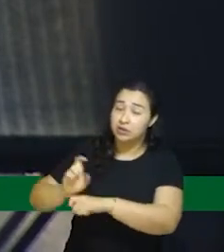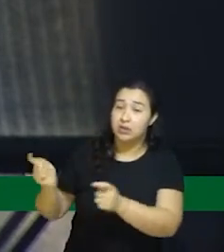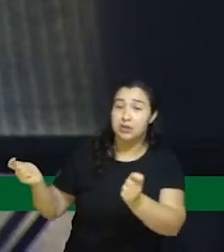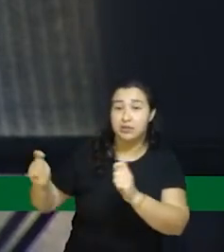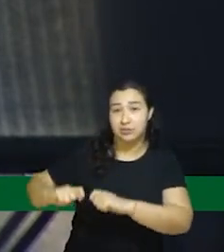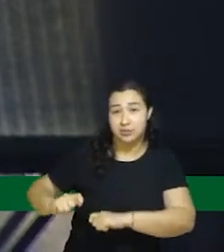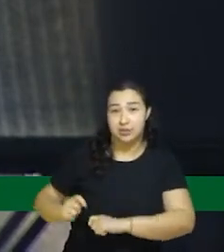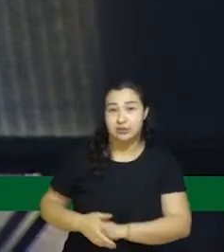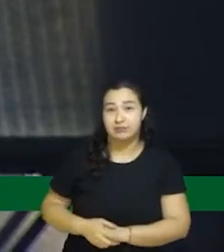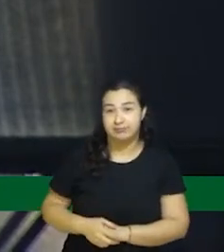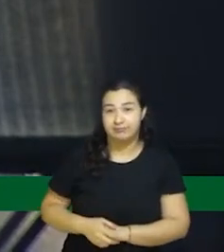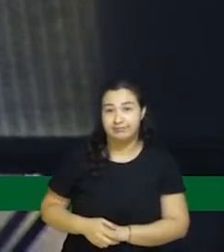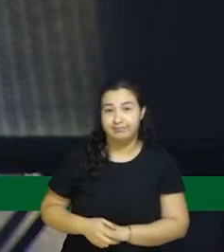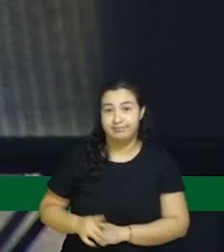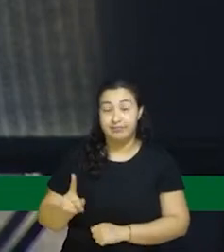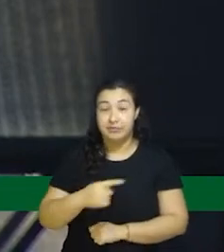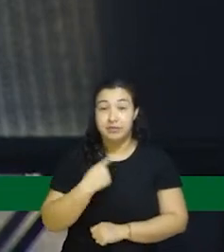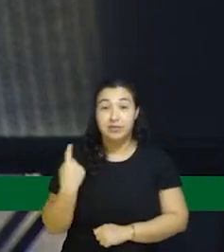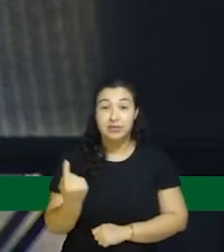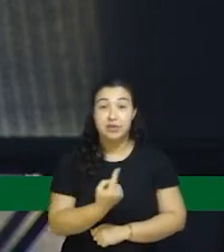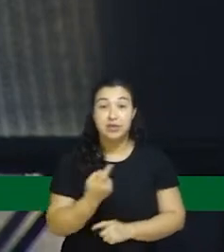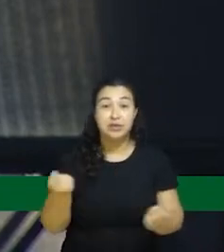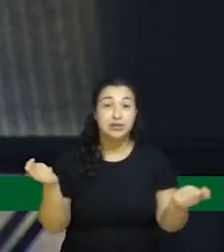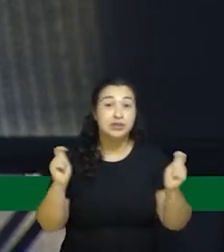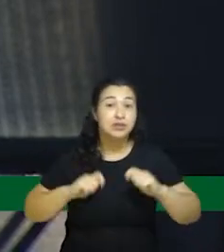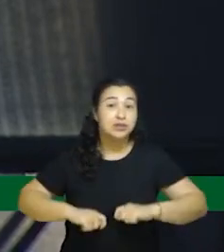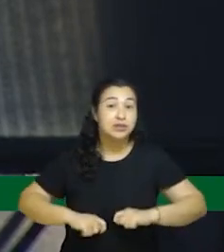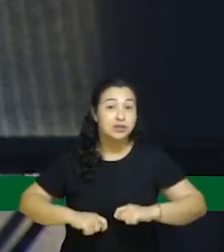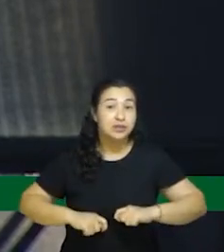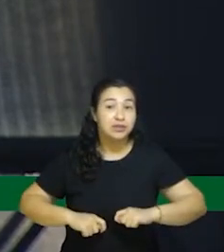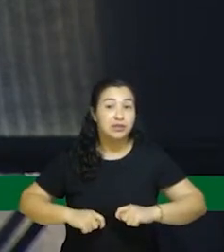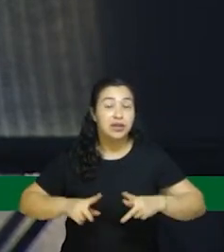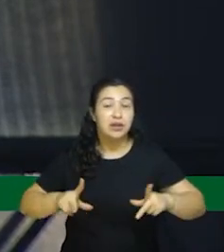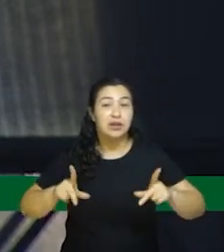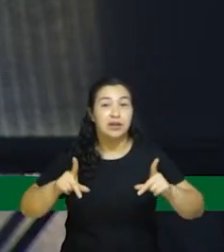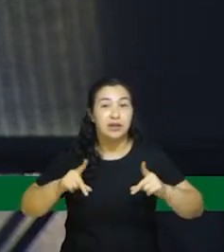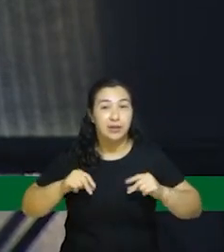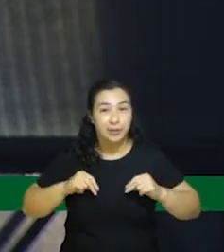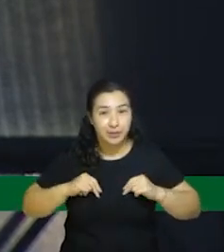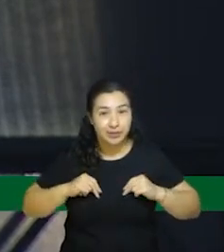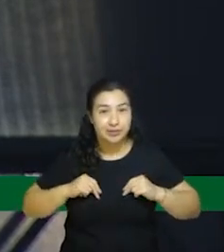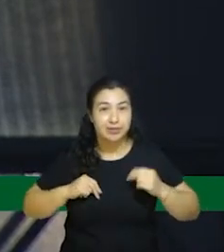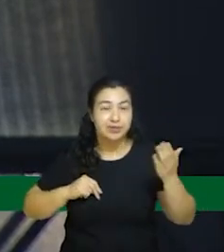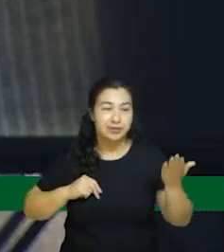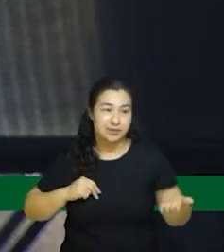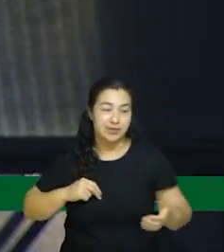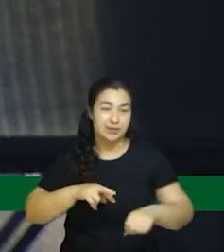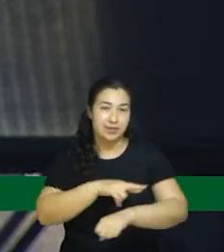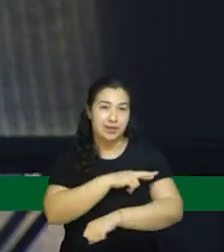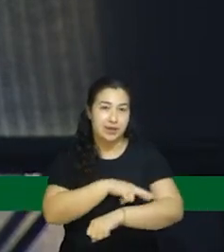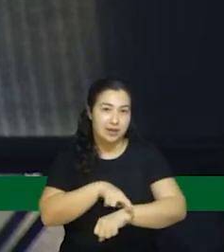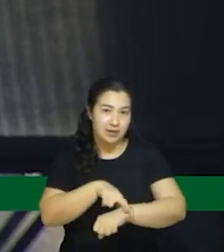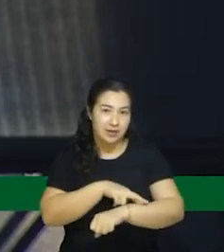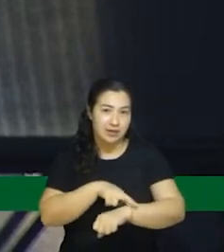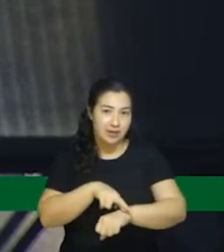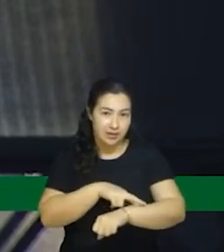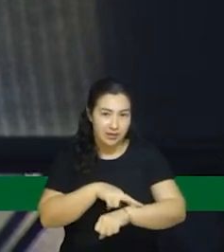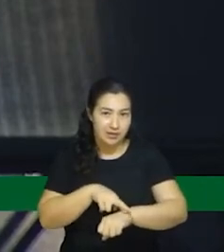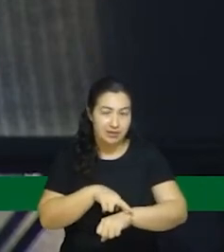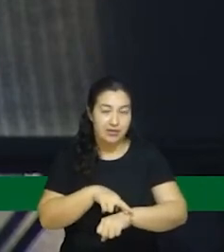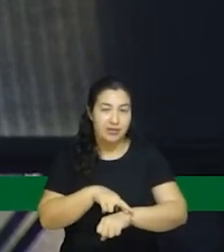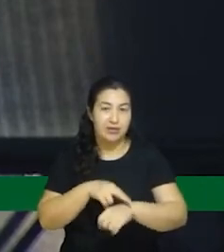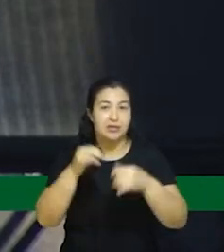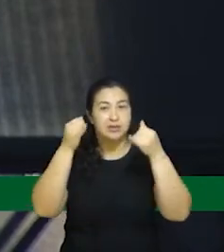que possamos ter, então, um reconhecimento da raça bovina crioula lagiana como raça autóctone